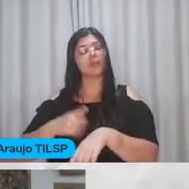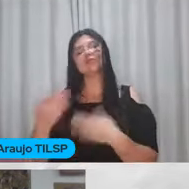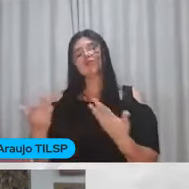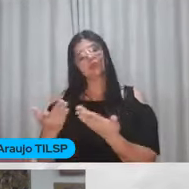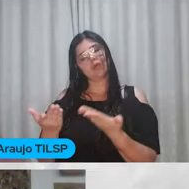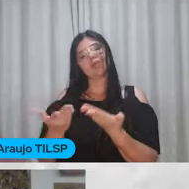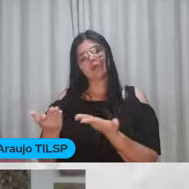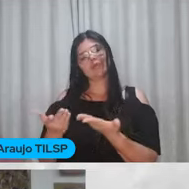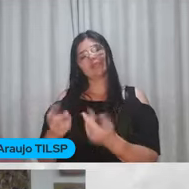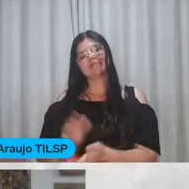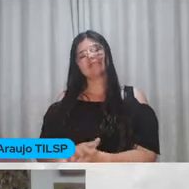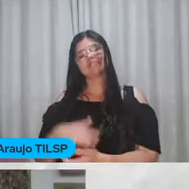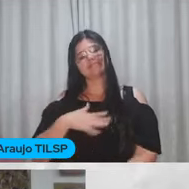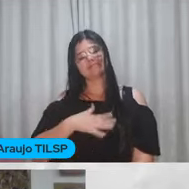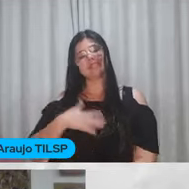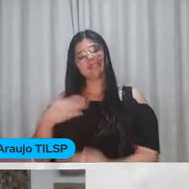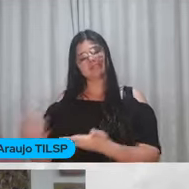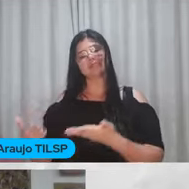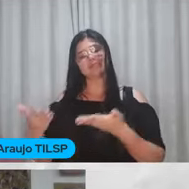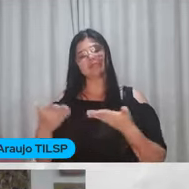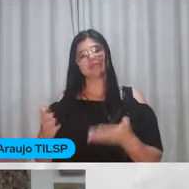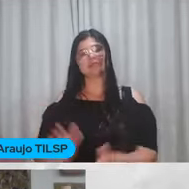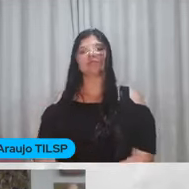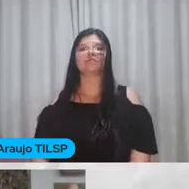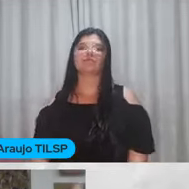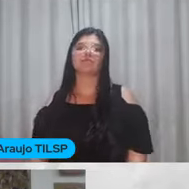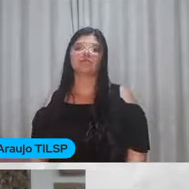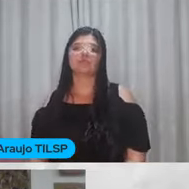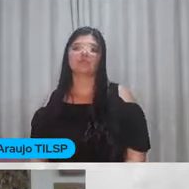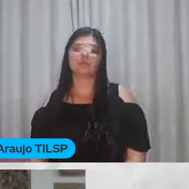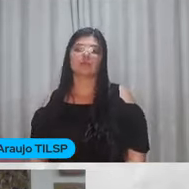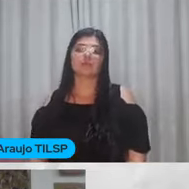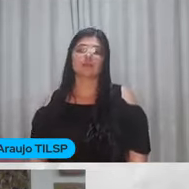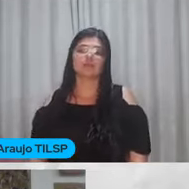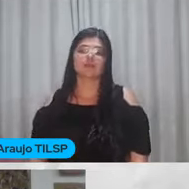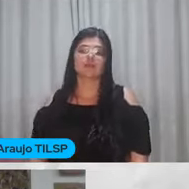esse Que eu tive o prazer De ser convidada Sou carioca